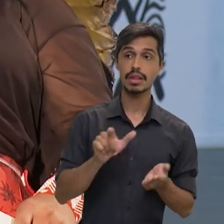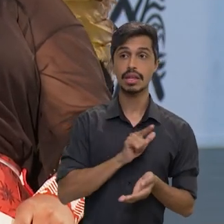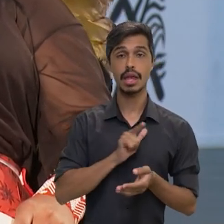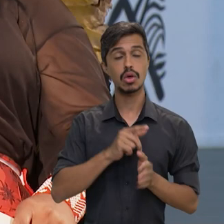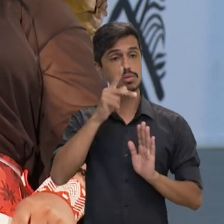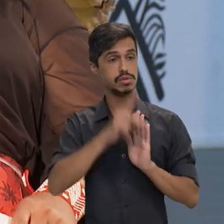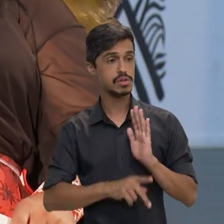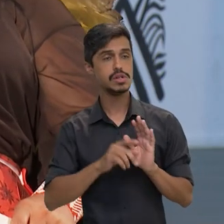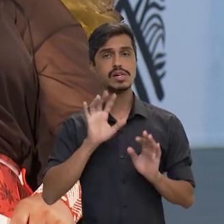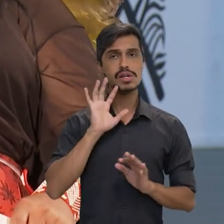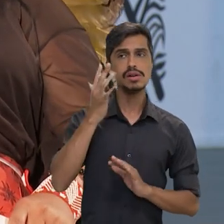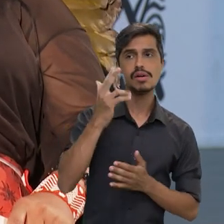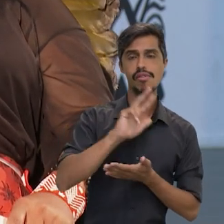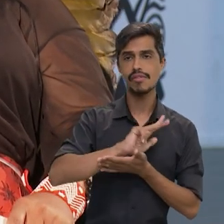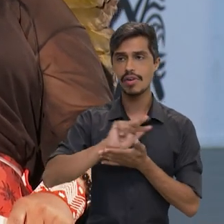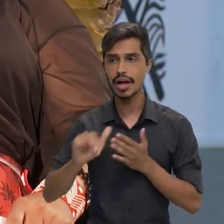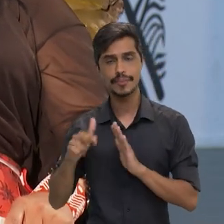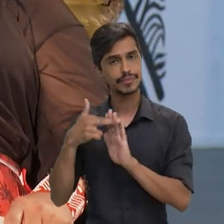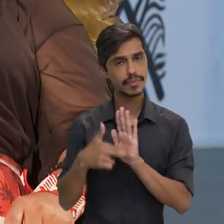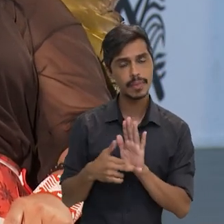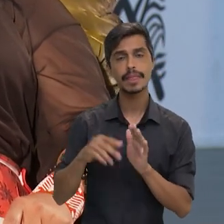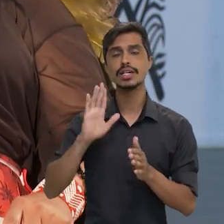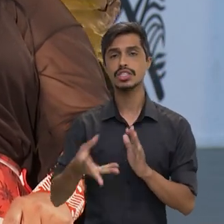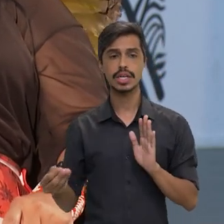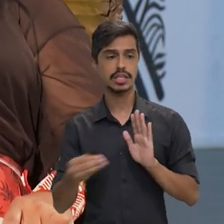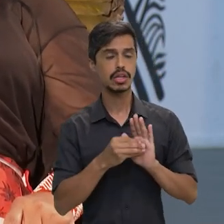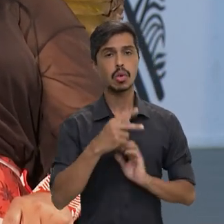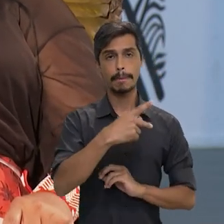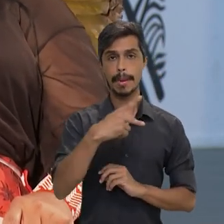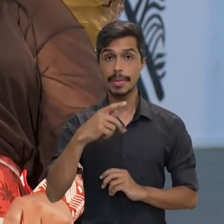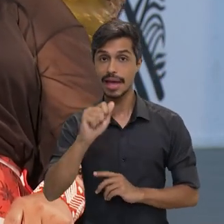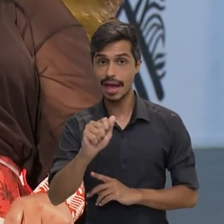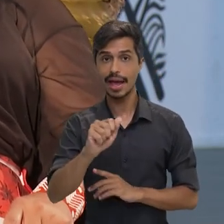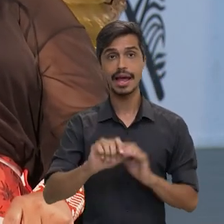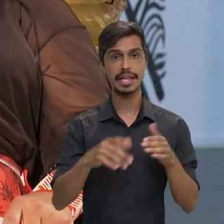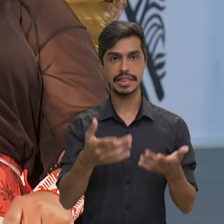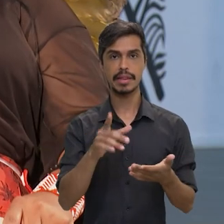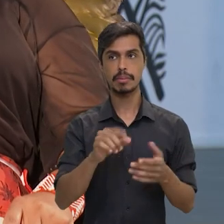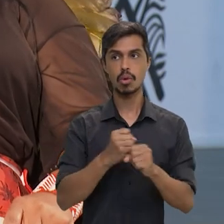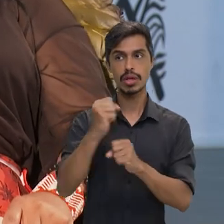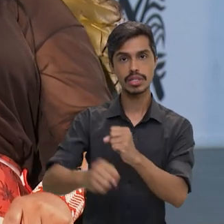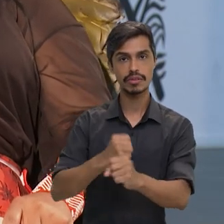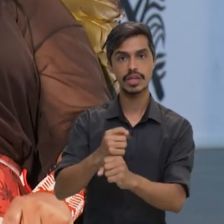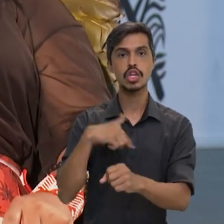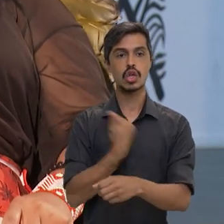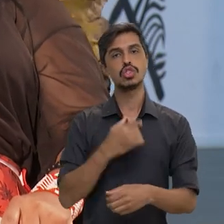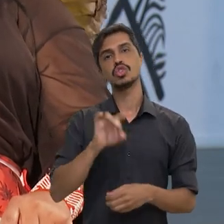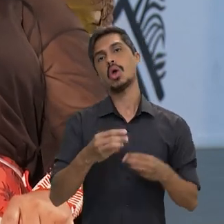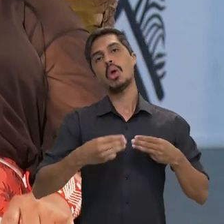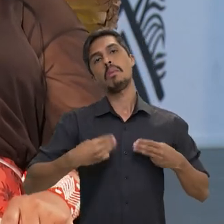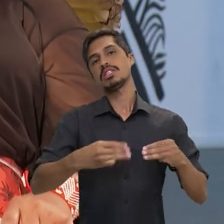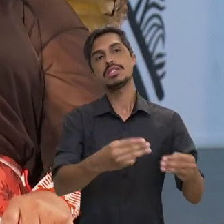temos o nosso planejamento, nossas diretrizes, a nossa inserção já no PPA, né? Para o próximo ano. Vamos deixar de ser um